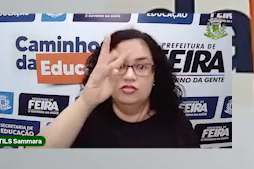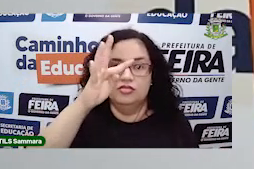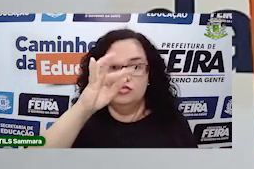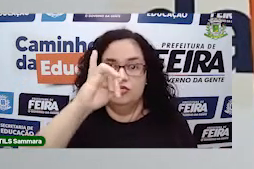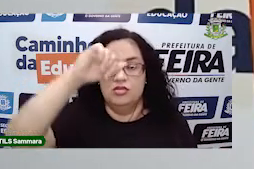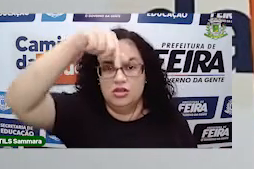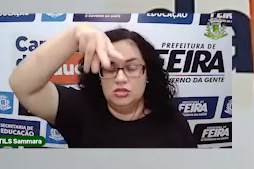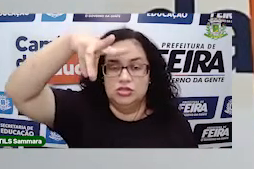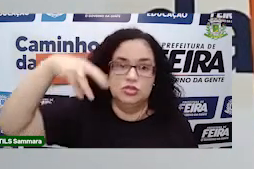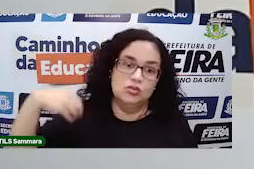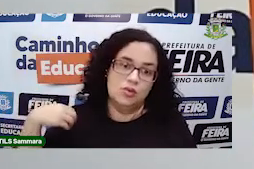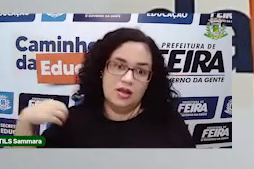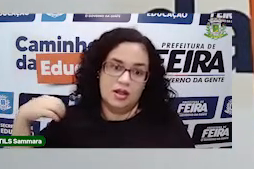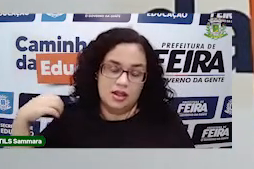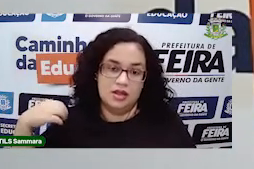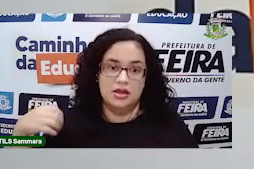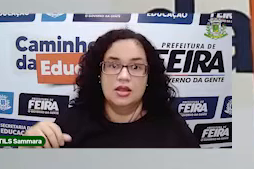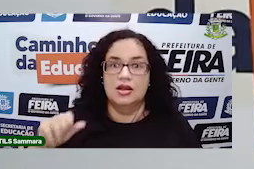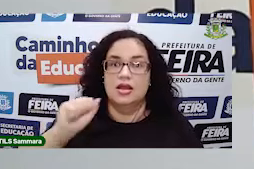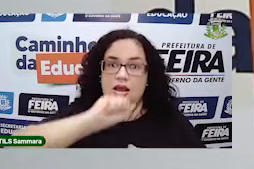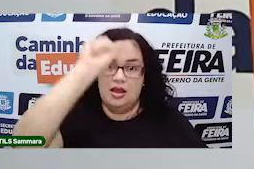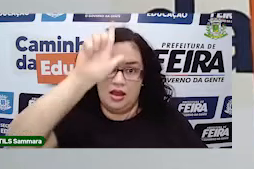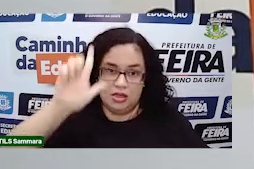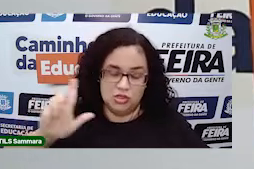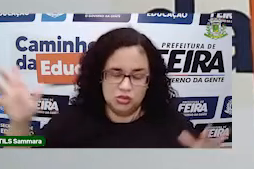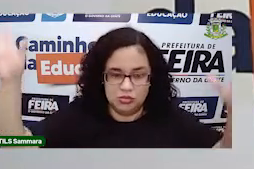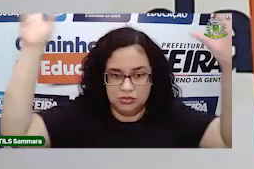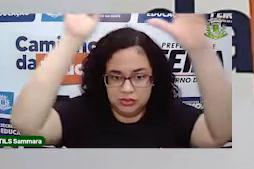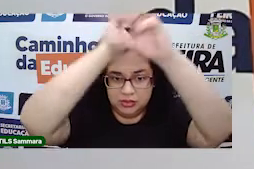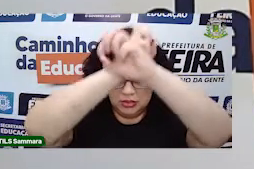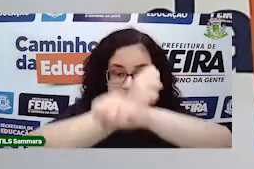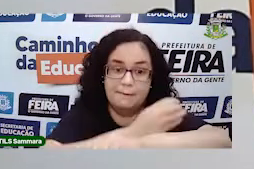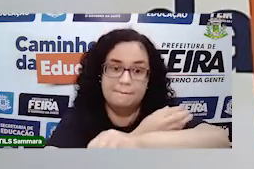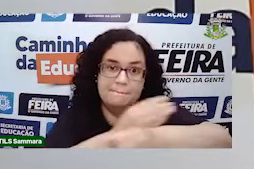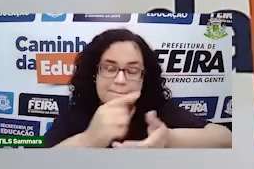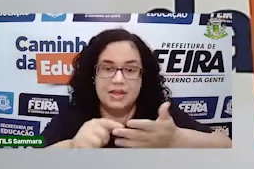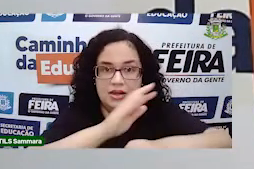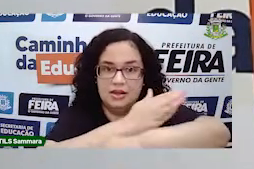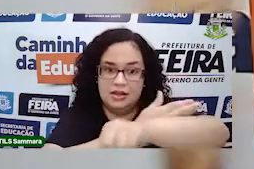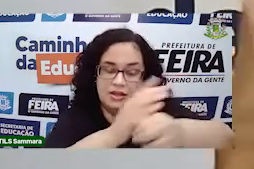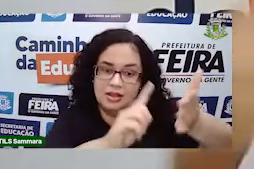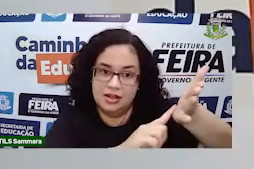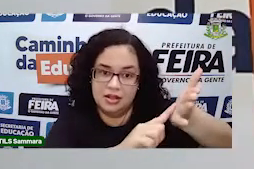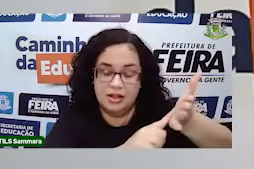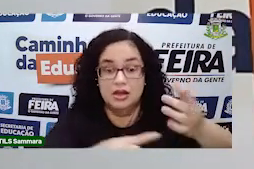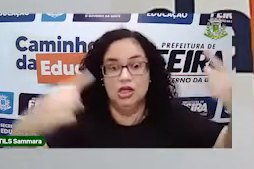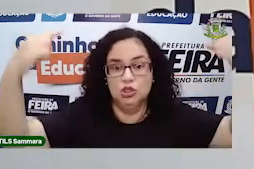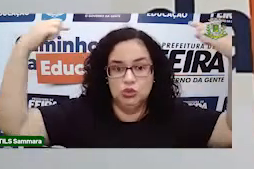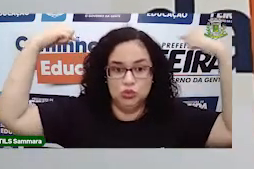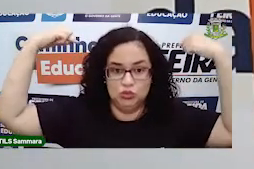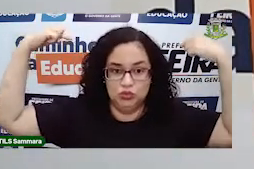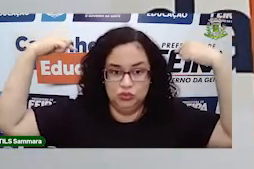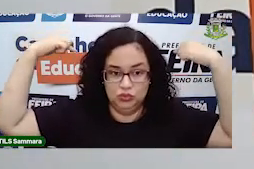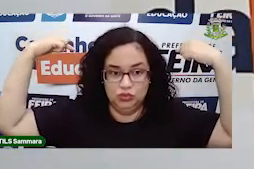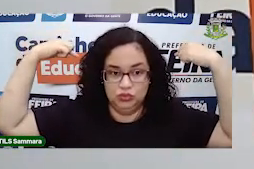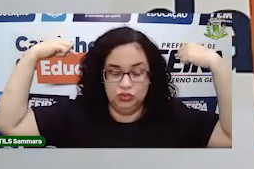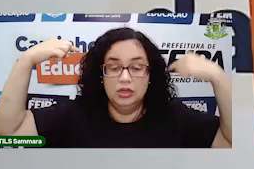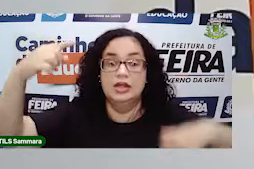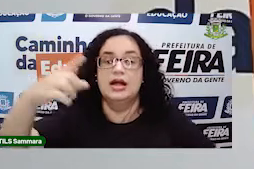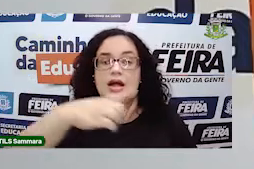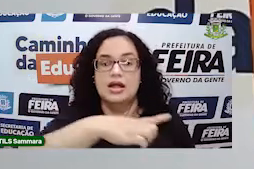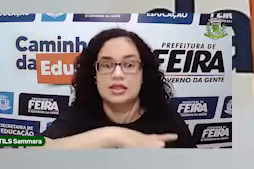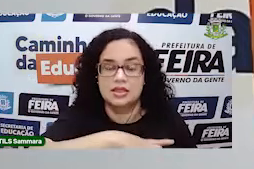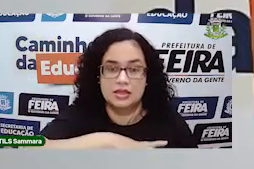Estou vestindo uma camisa azul marinho, tenho pele clara. Ao meu fundo aqui tem